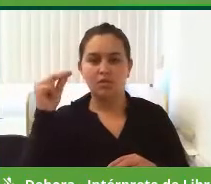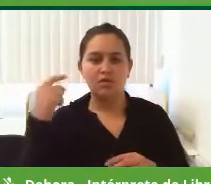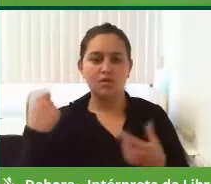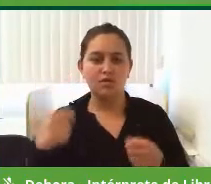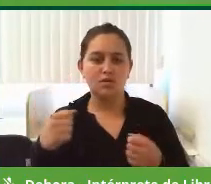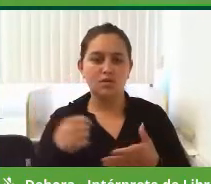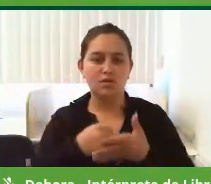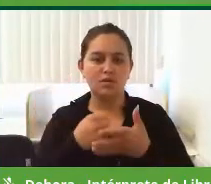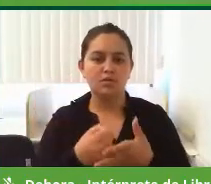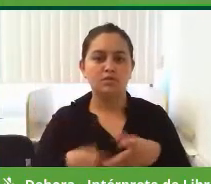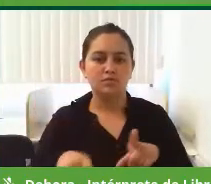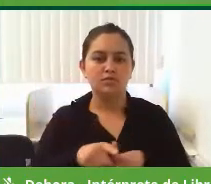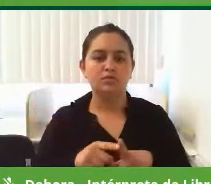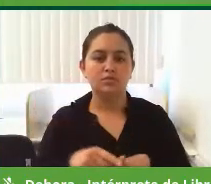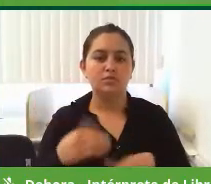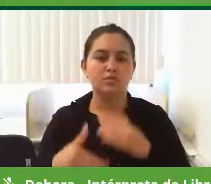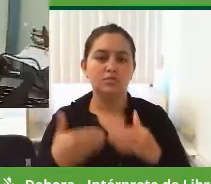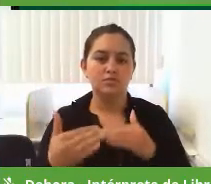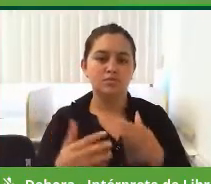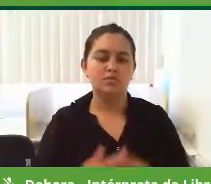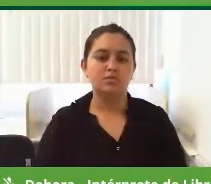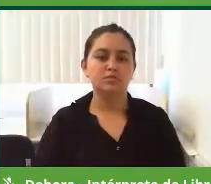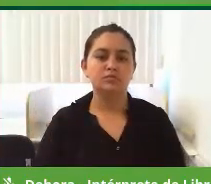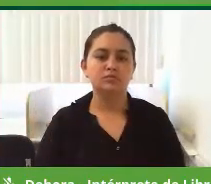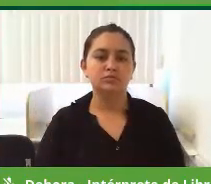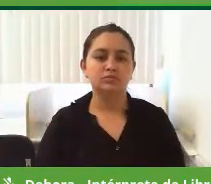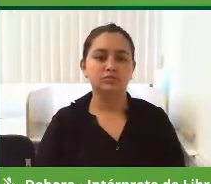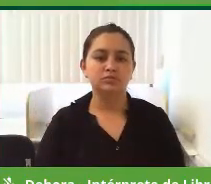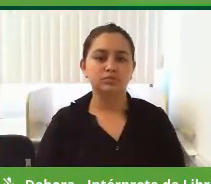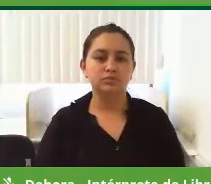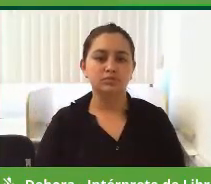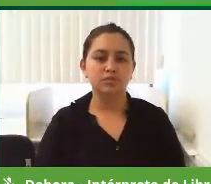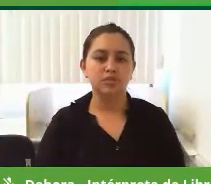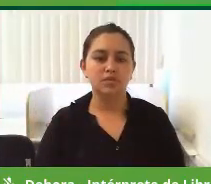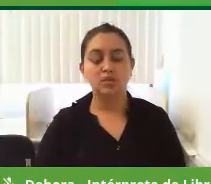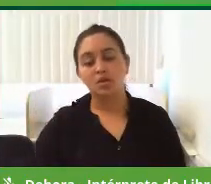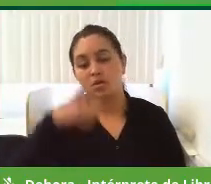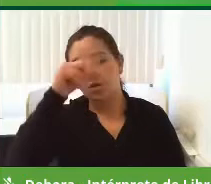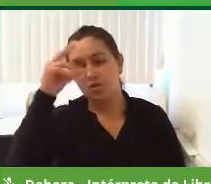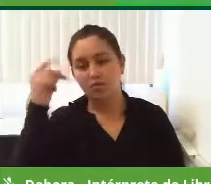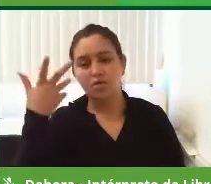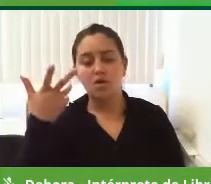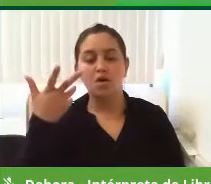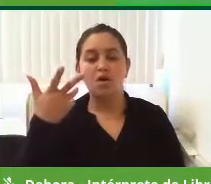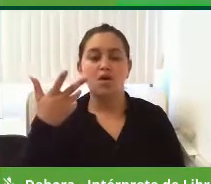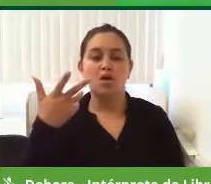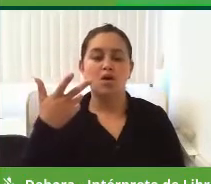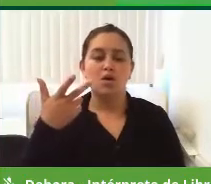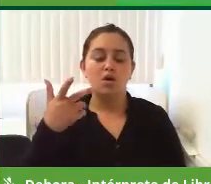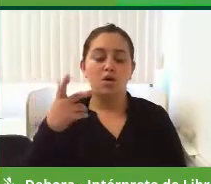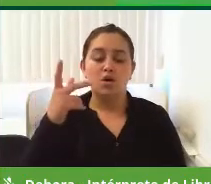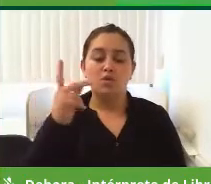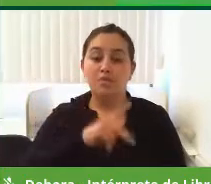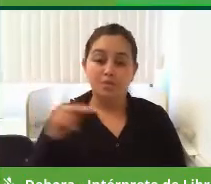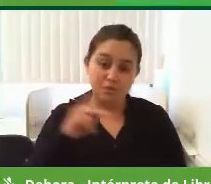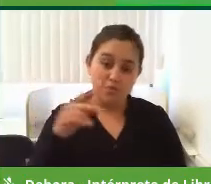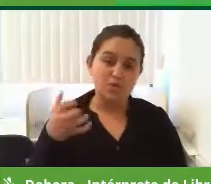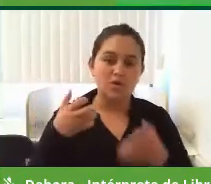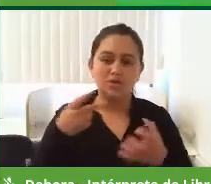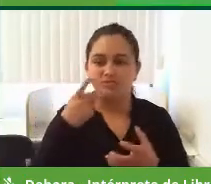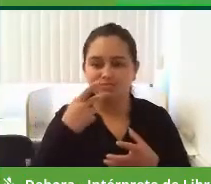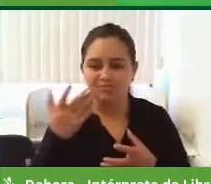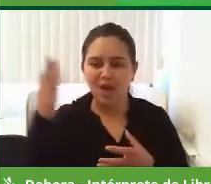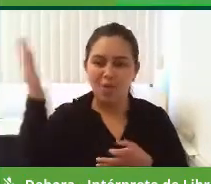contribuir nesse processo? Primeiro, professor, quer dizer que é uma situação terrível.